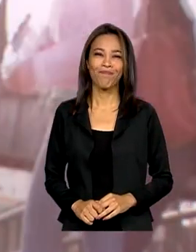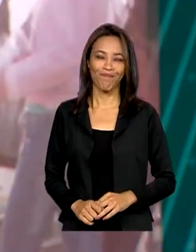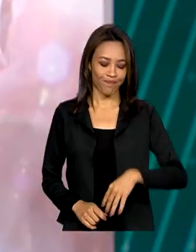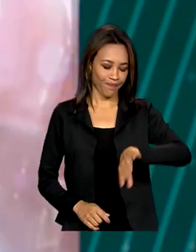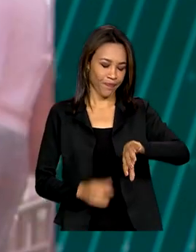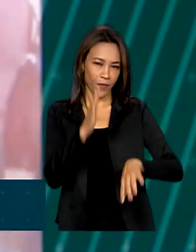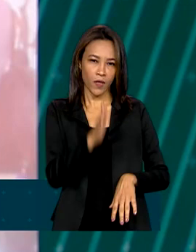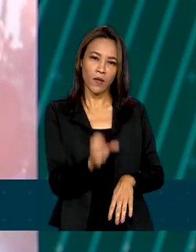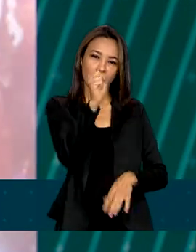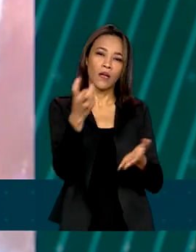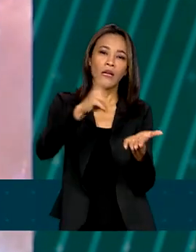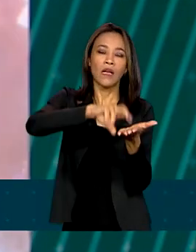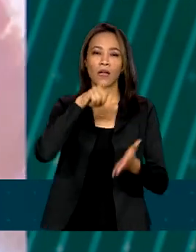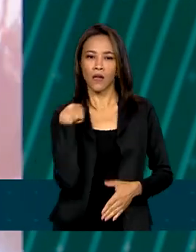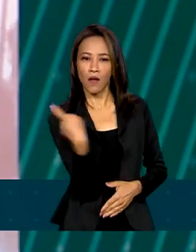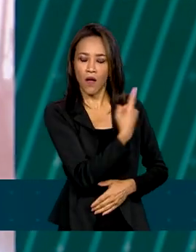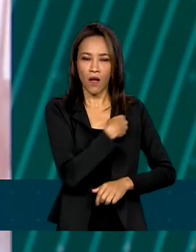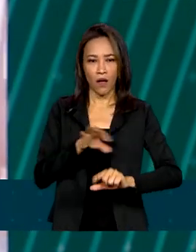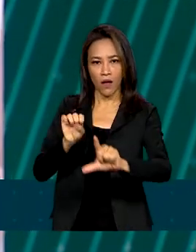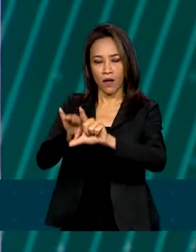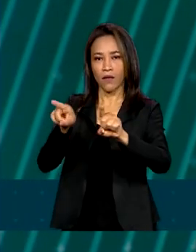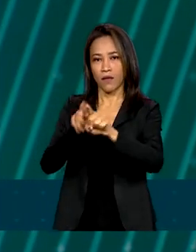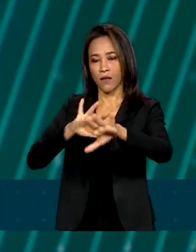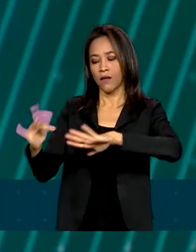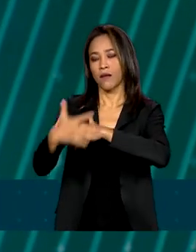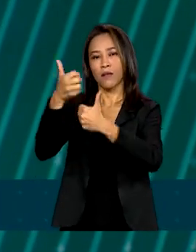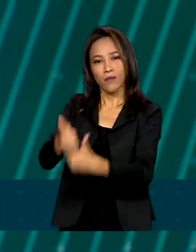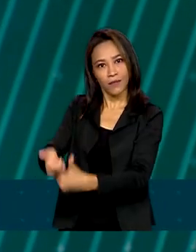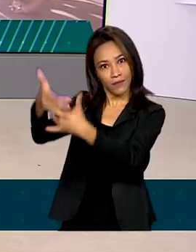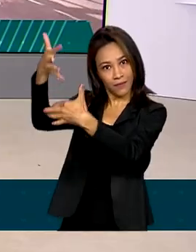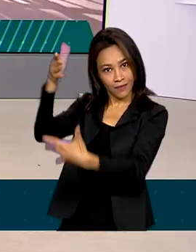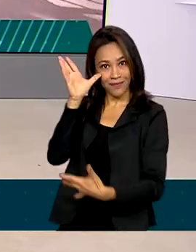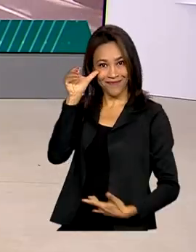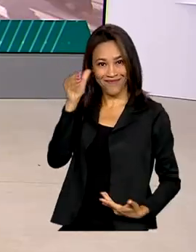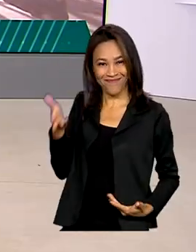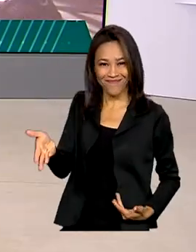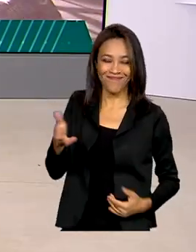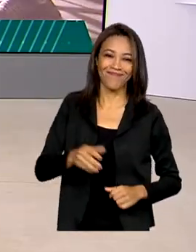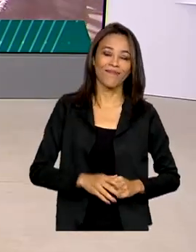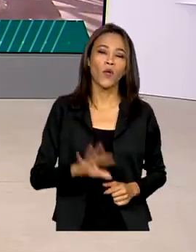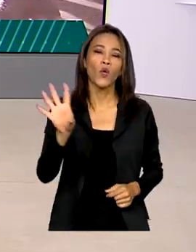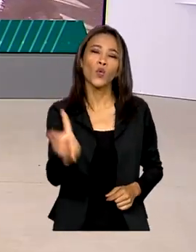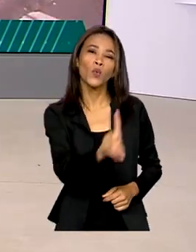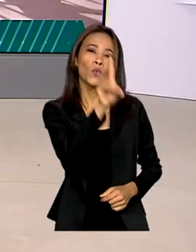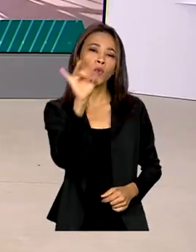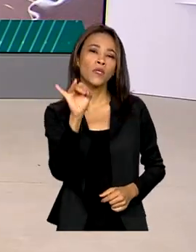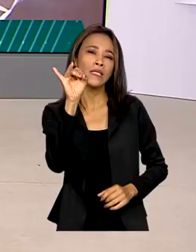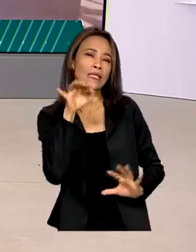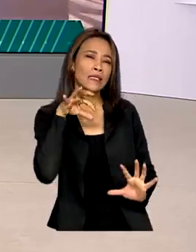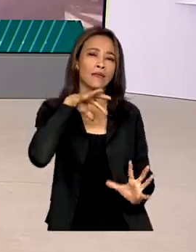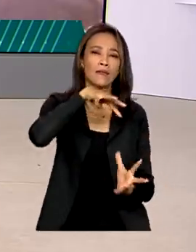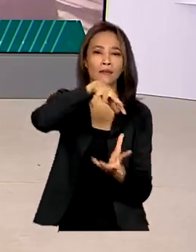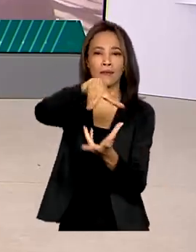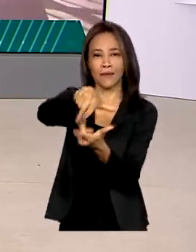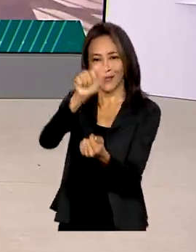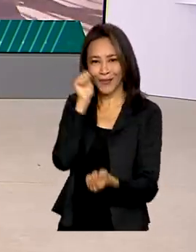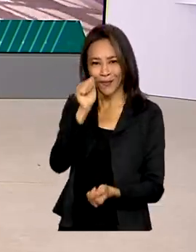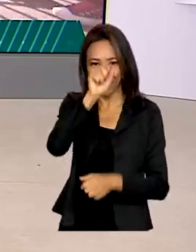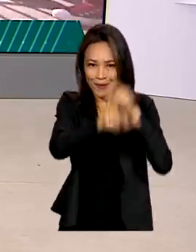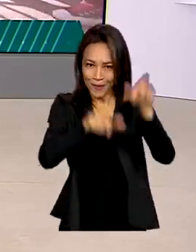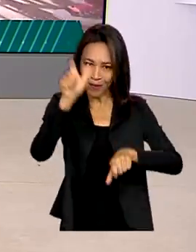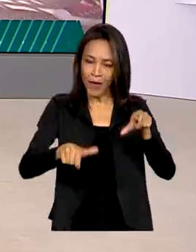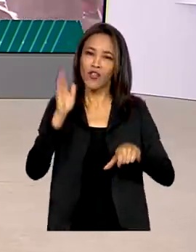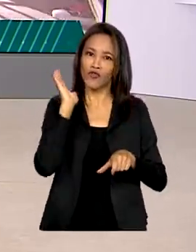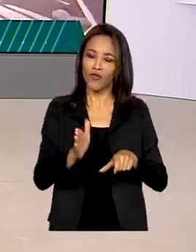Oito horas da manhã, estamos ao vivo também pelas redes sociais. O Dia Internacional das Mulheres foi marcado pelo